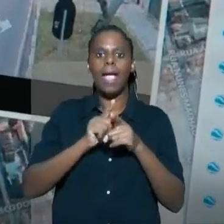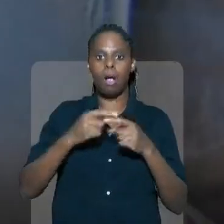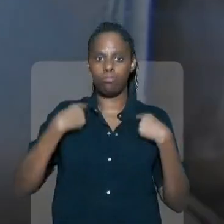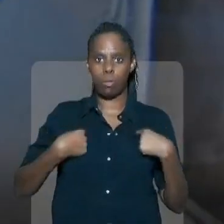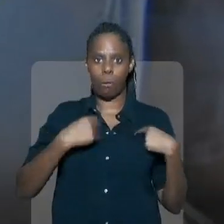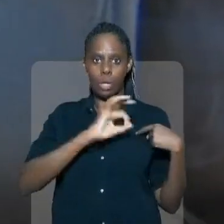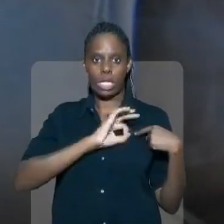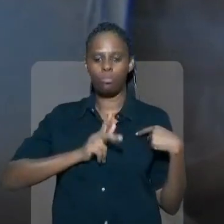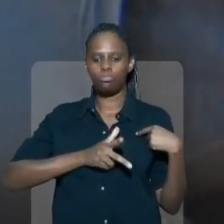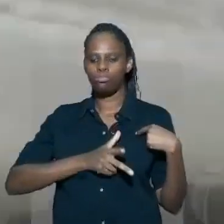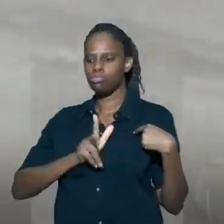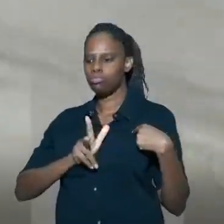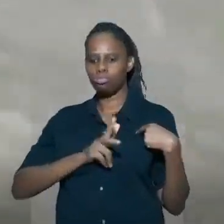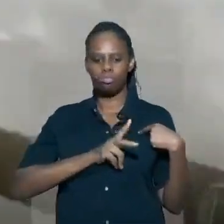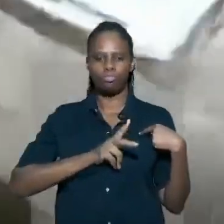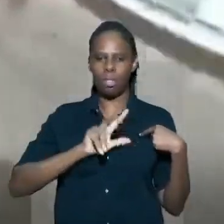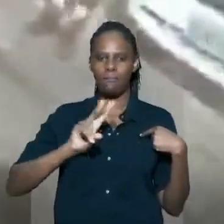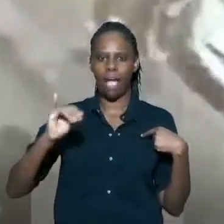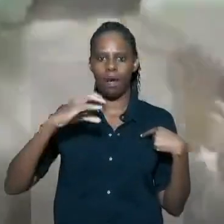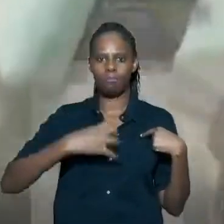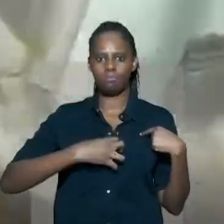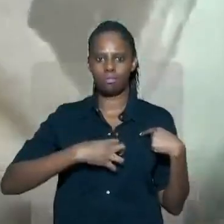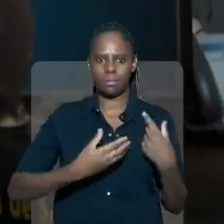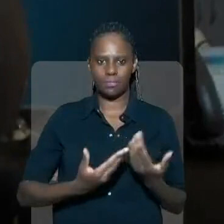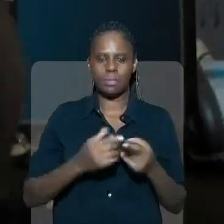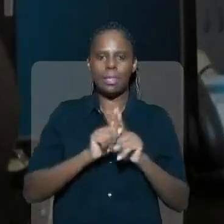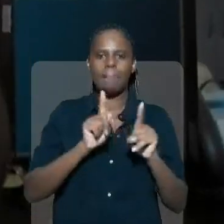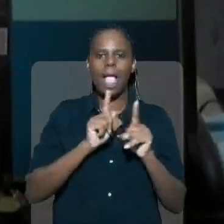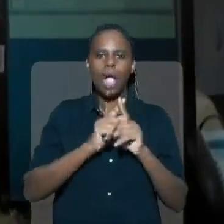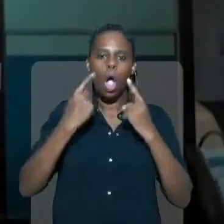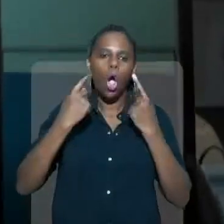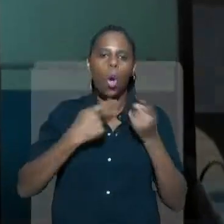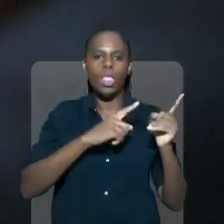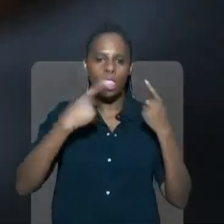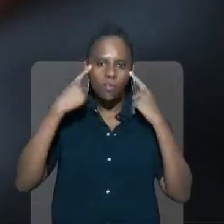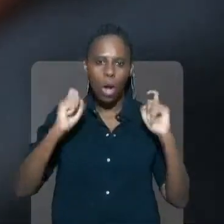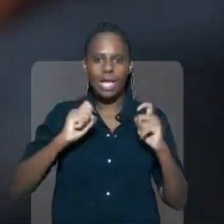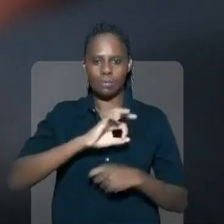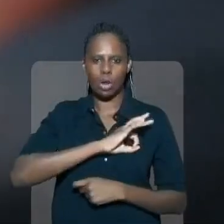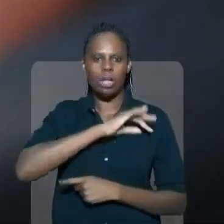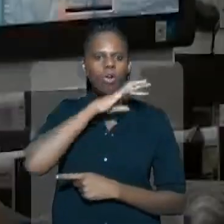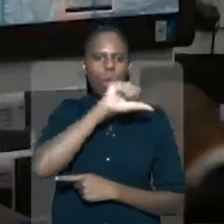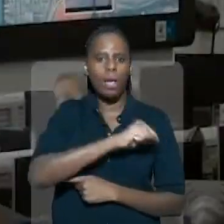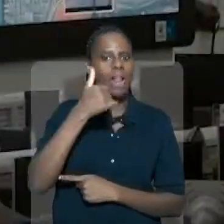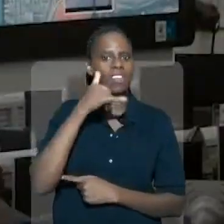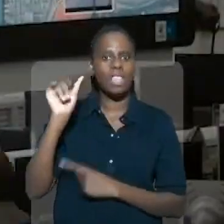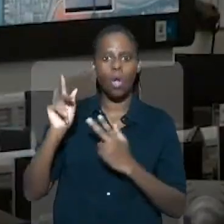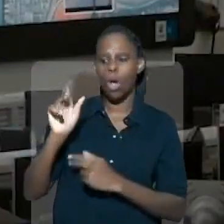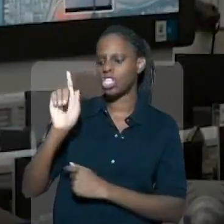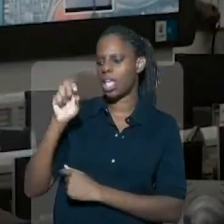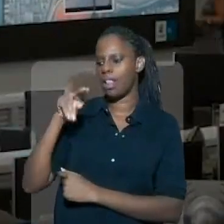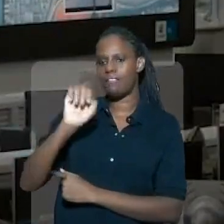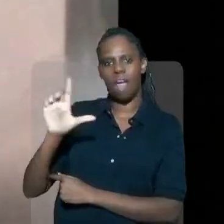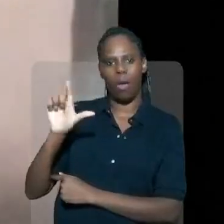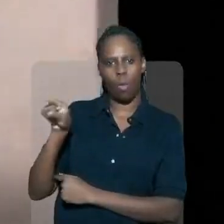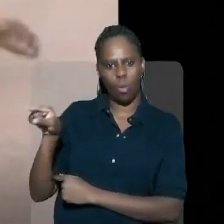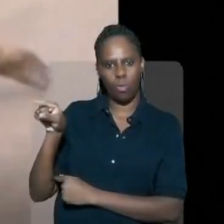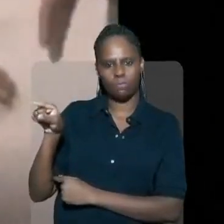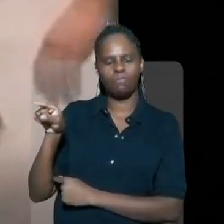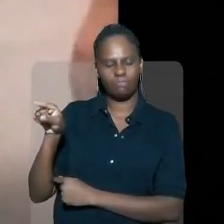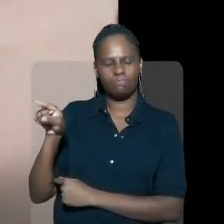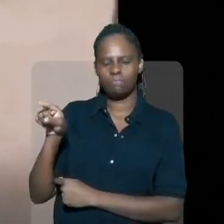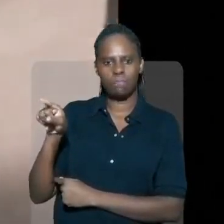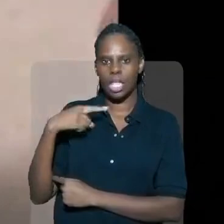cidades e câmeras nos uniformes dos policiais. Lula vai combater a violência dos maus policiais para evitar casos como o do